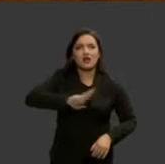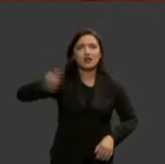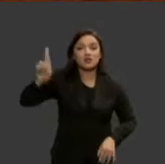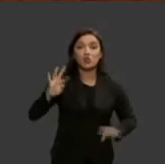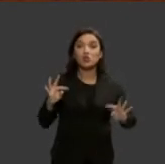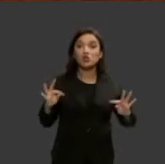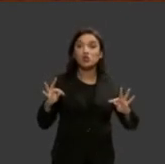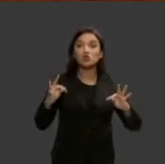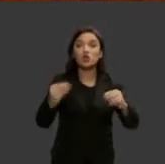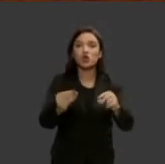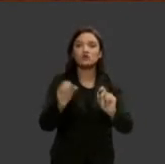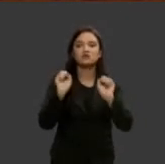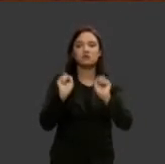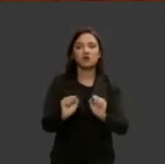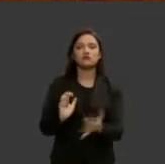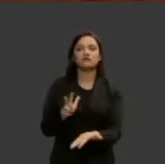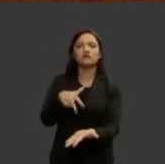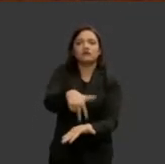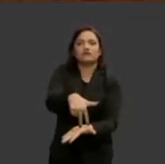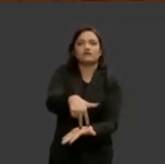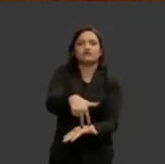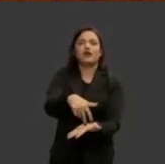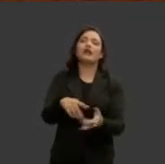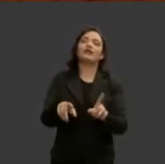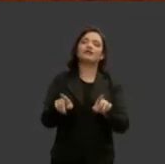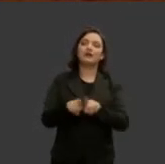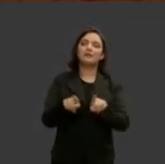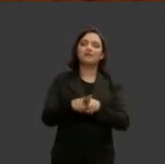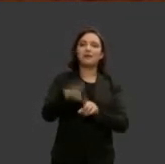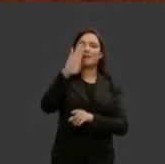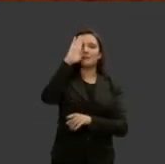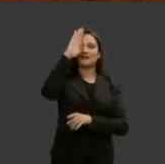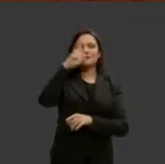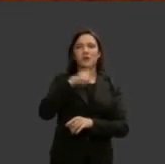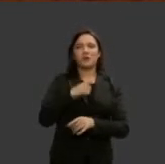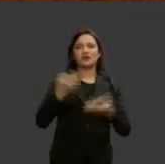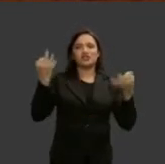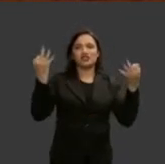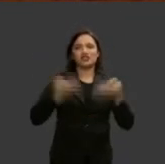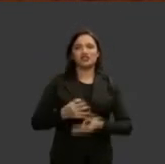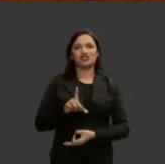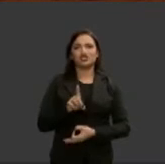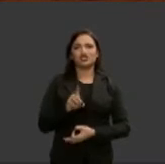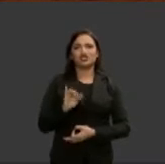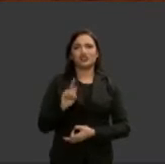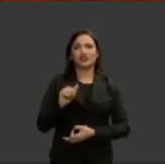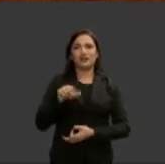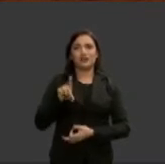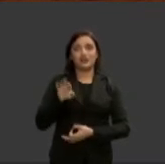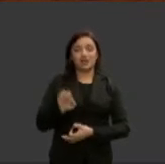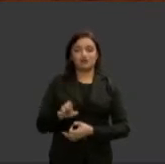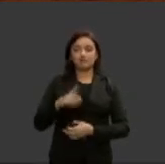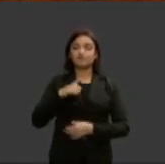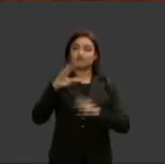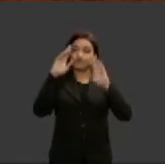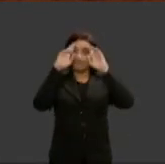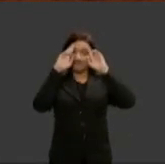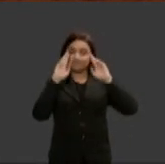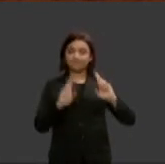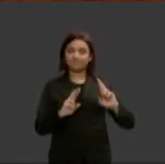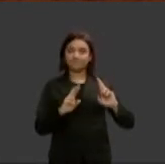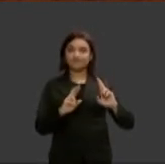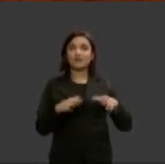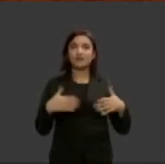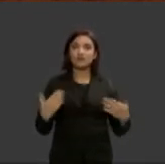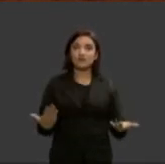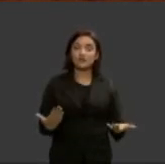o seu espaço e sobretudo tem a sua dignidade respeitada não podemos não devemos